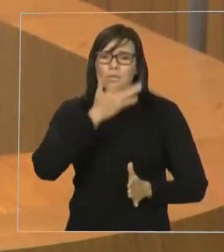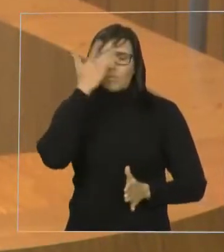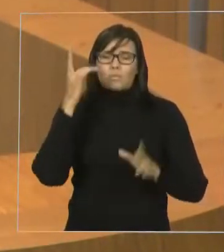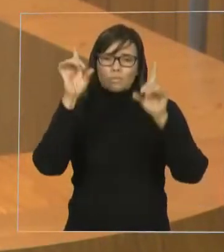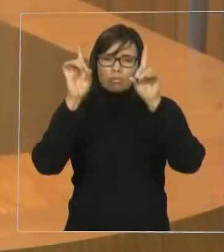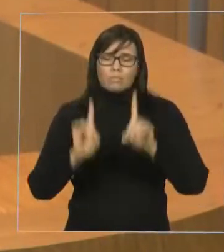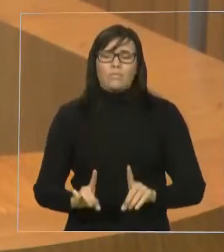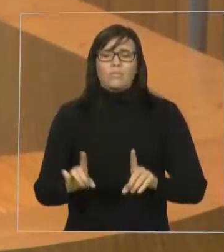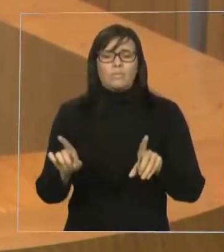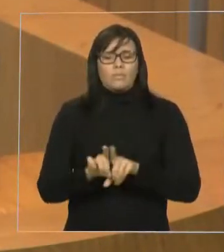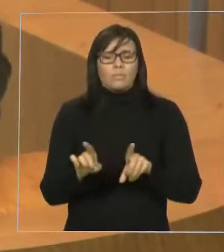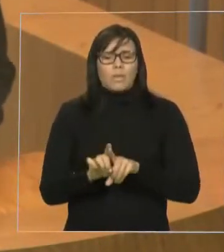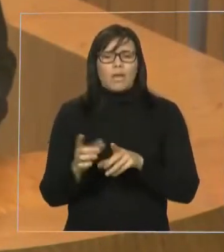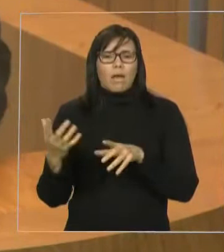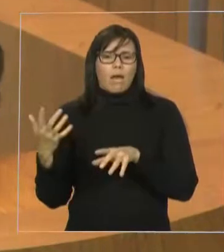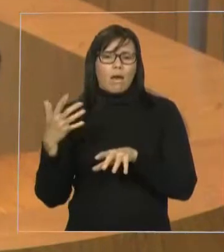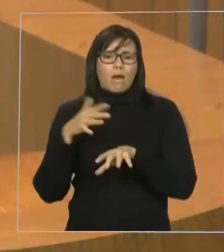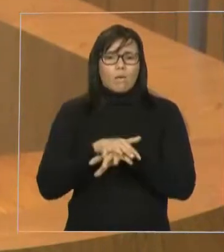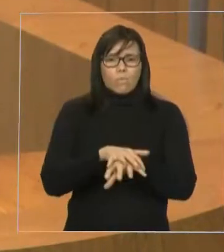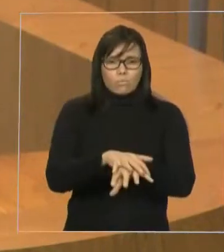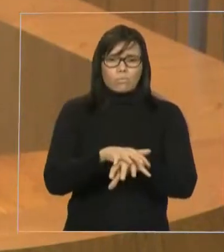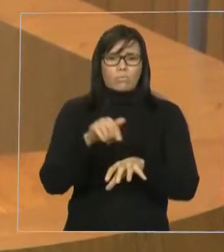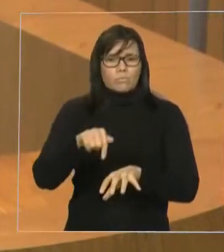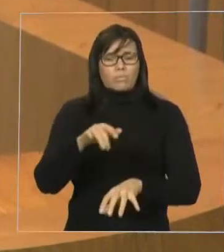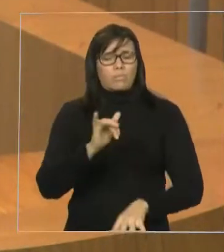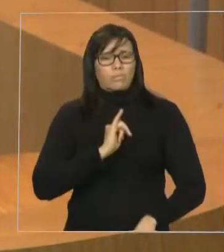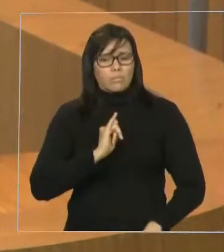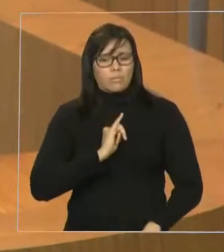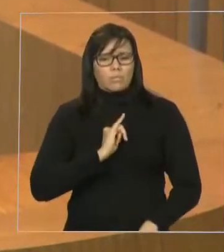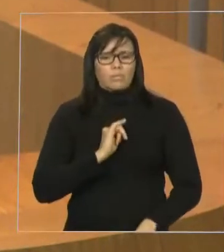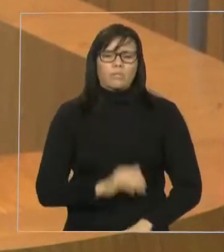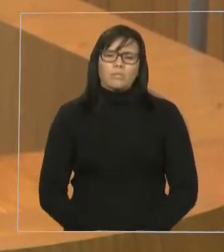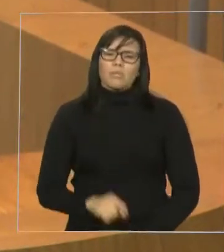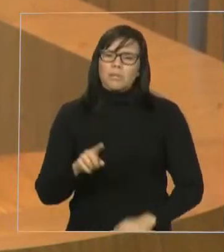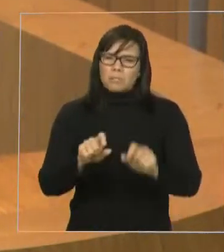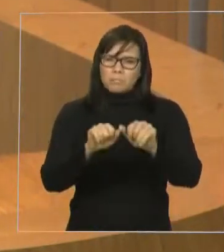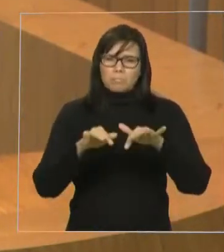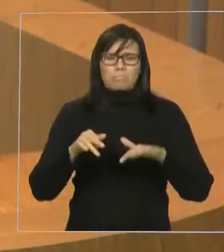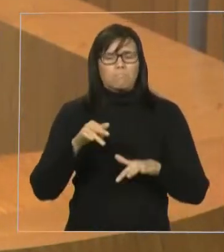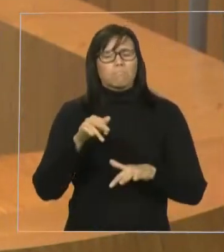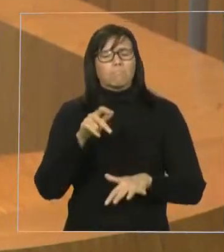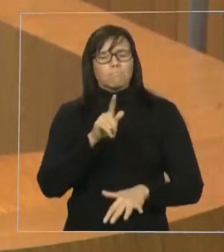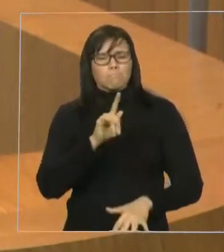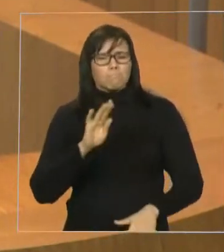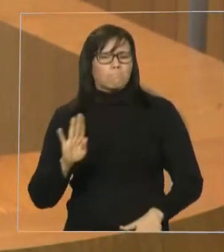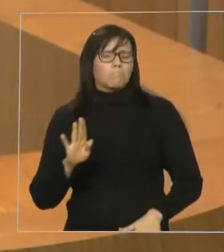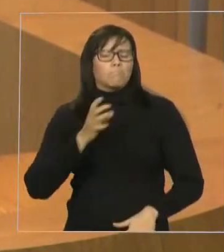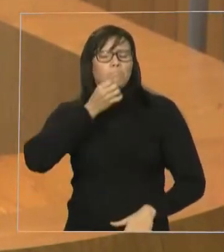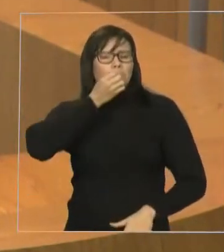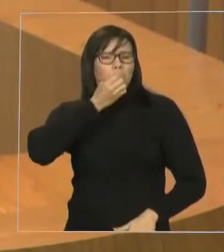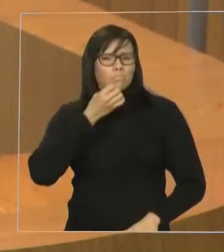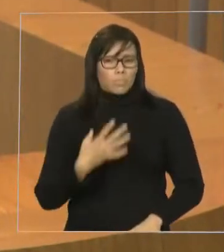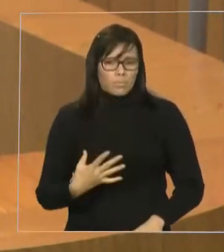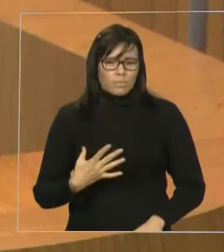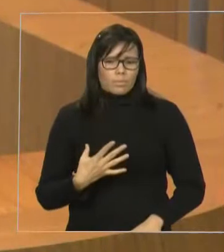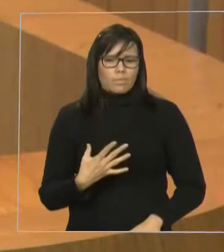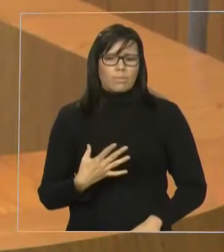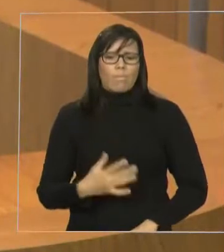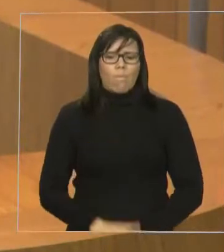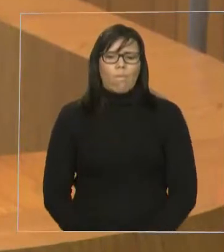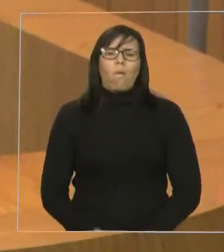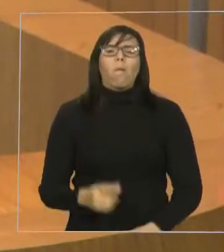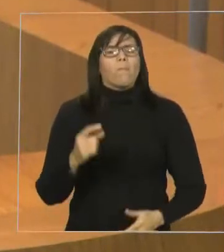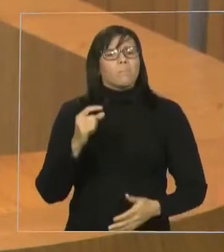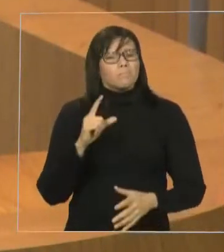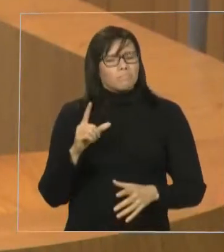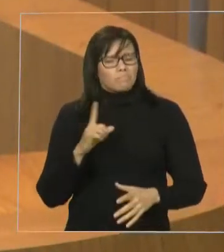Uma audiência muito proveitosa, com muitos encaminhamentos, e quero agradecer ao presidente da Câmara